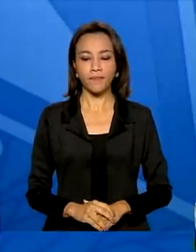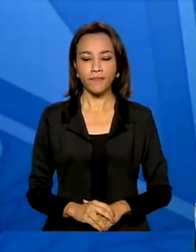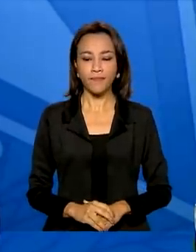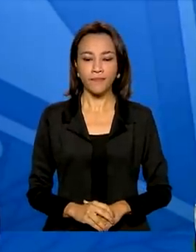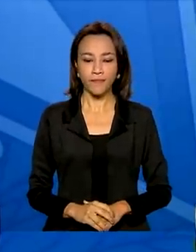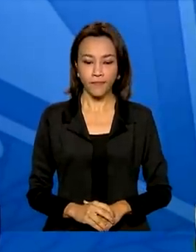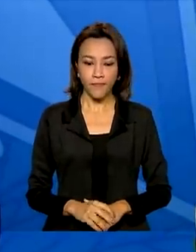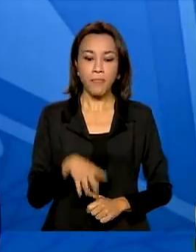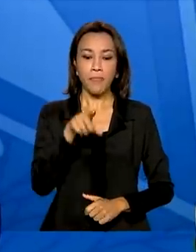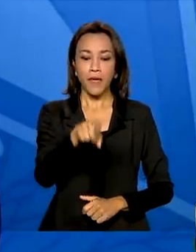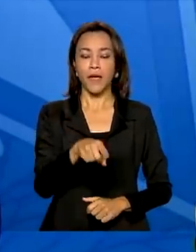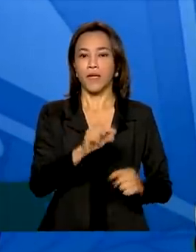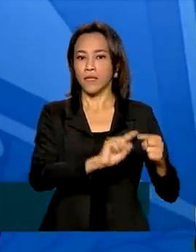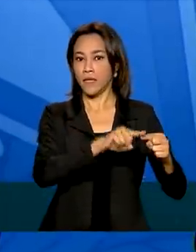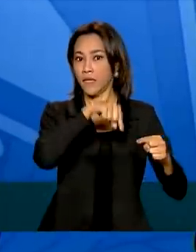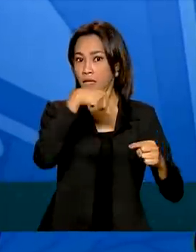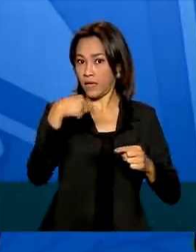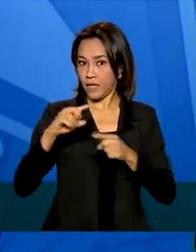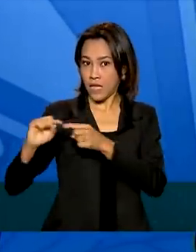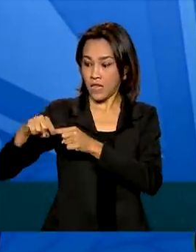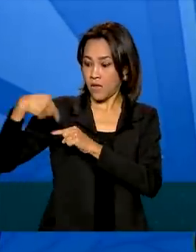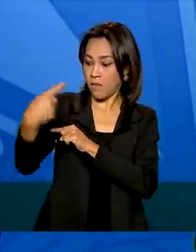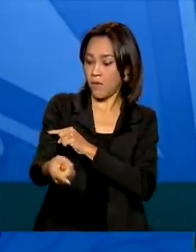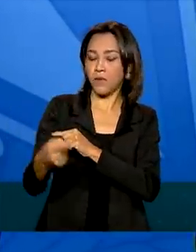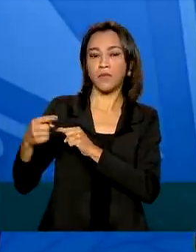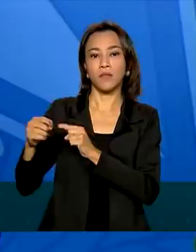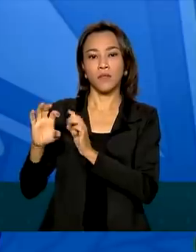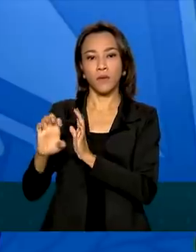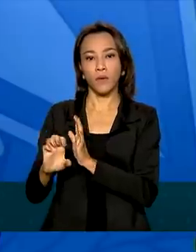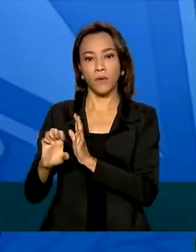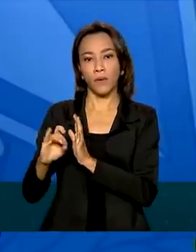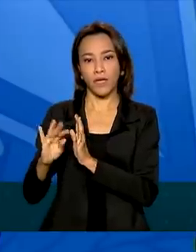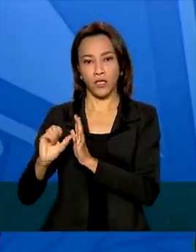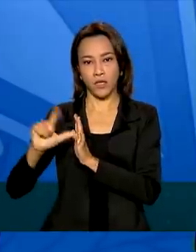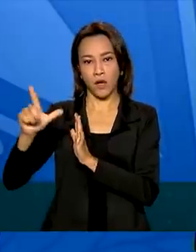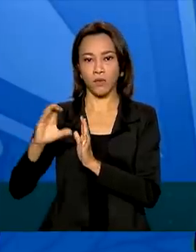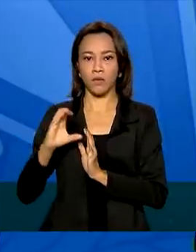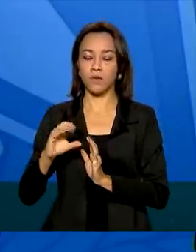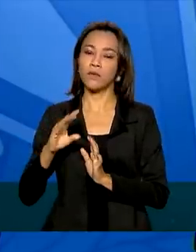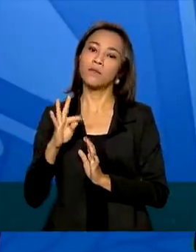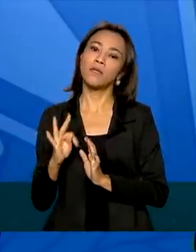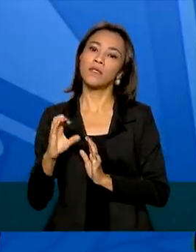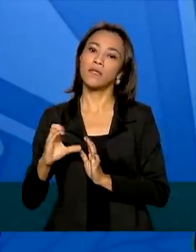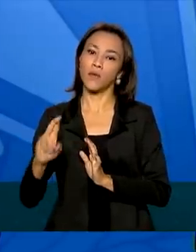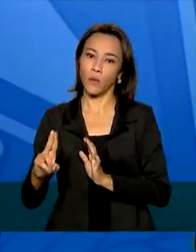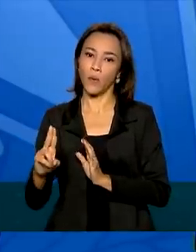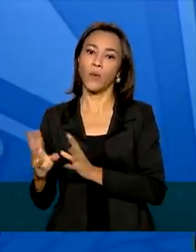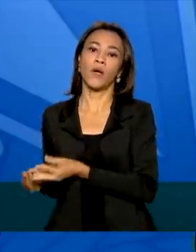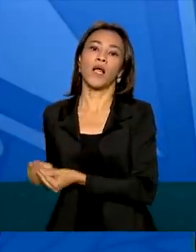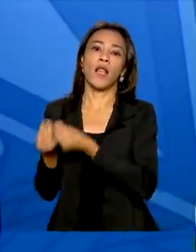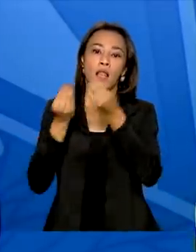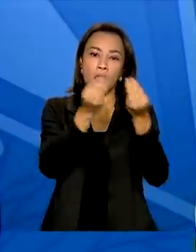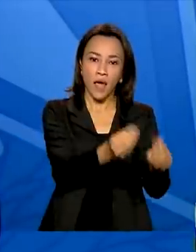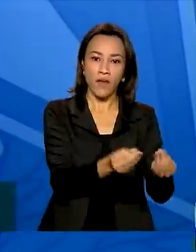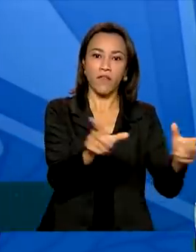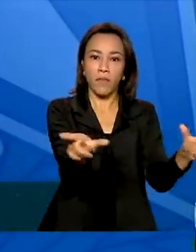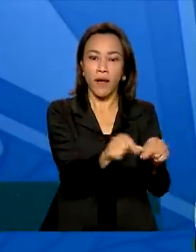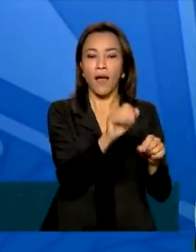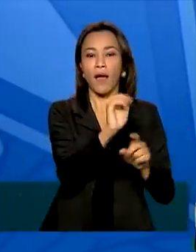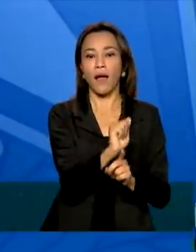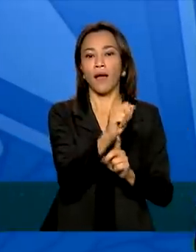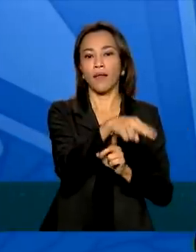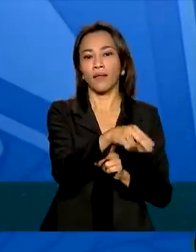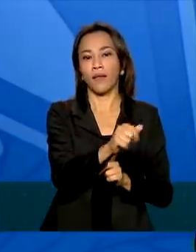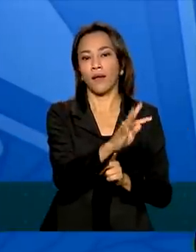Após sair o edital do TCU, ele vai para a Anatel, que em torno de 7 dias publica o leilão e nós teremos o leilão com 30